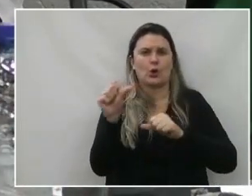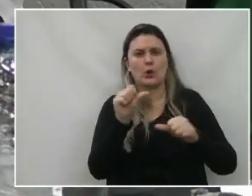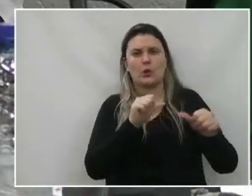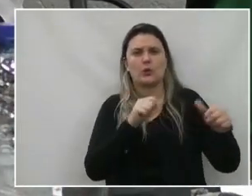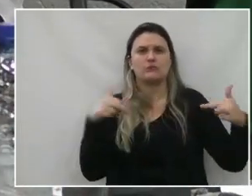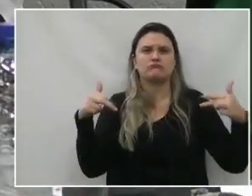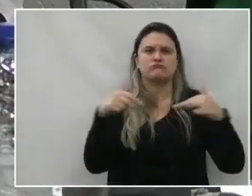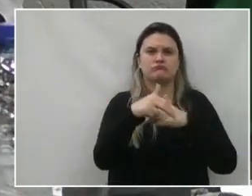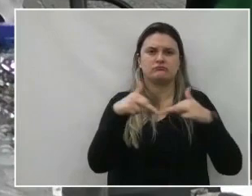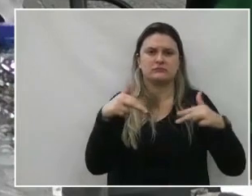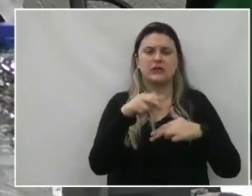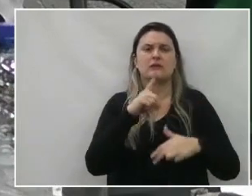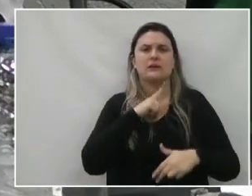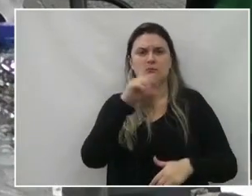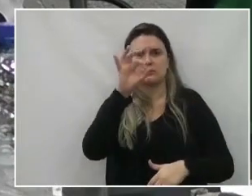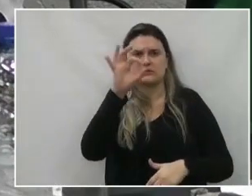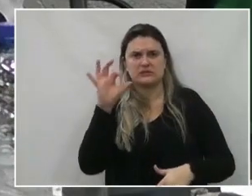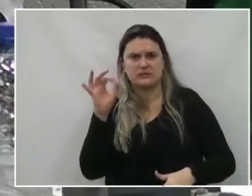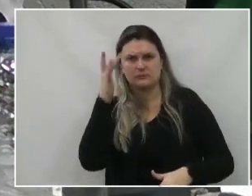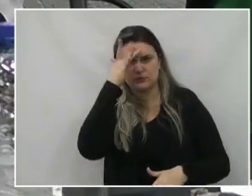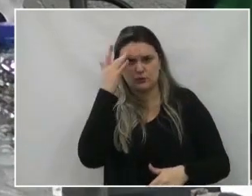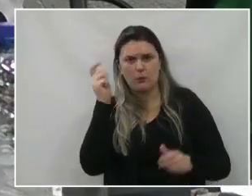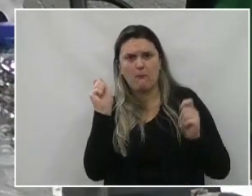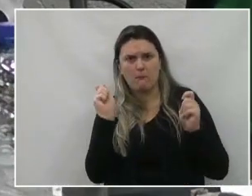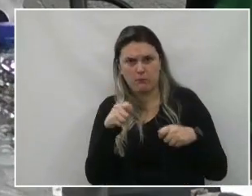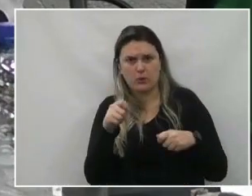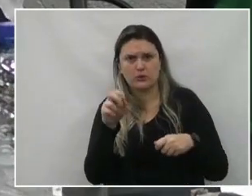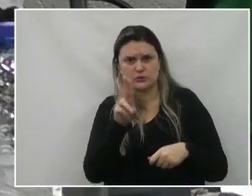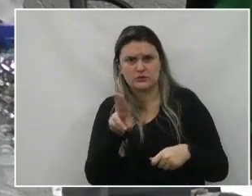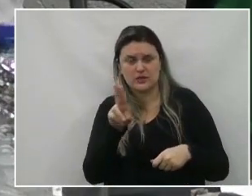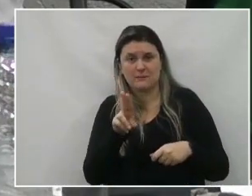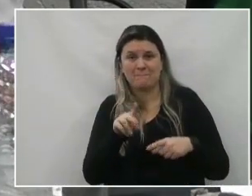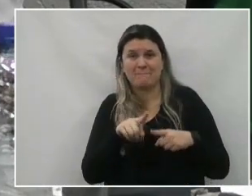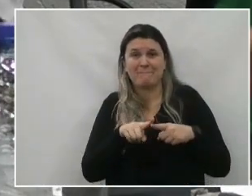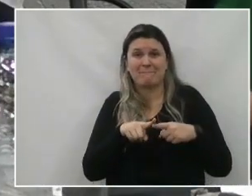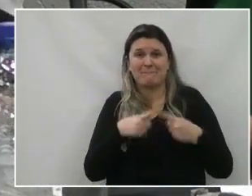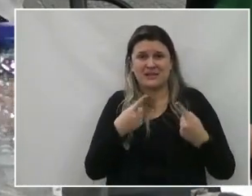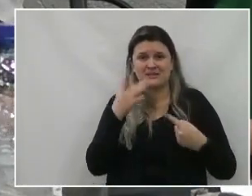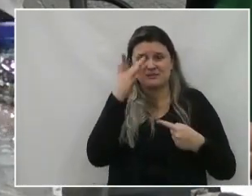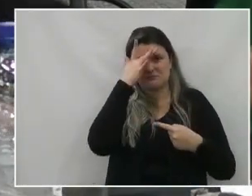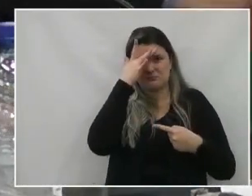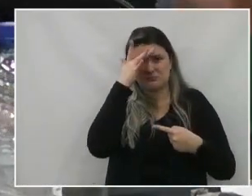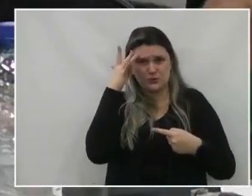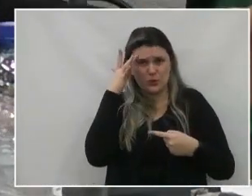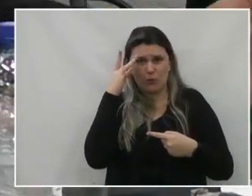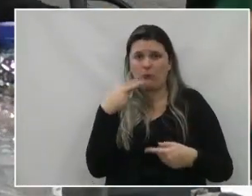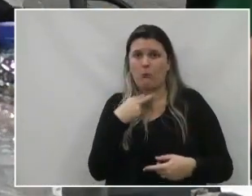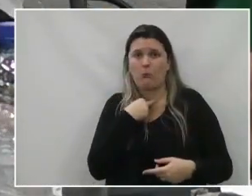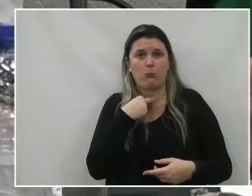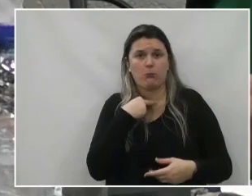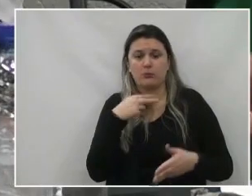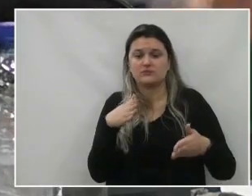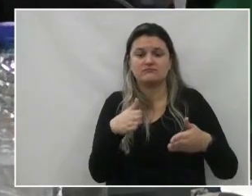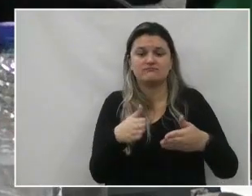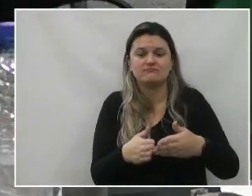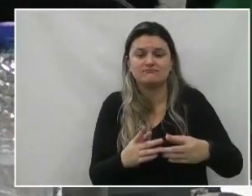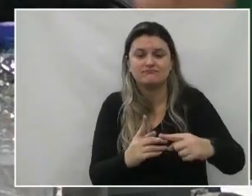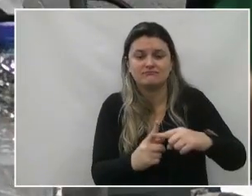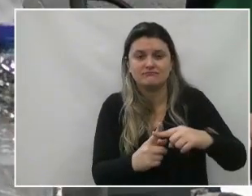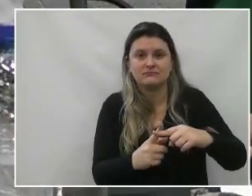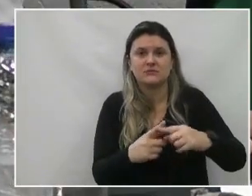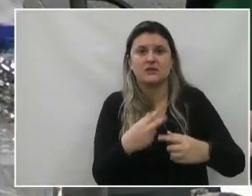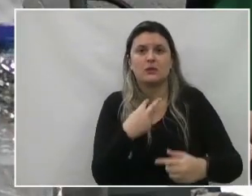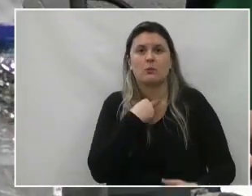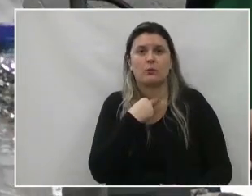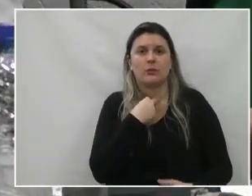tem um percentual que as pessoas podem utilizar e as pessoas que têm lá seus entes queridos enterrados não estão conseguindo colocar